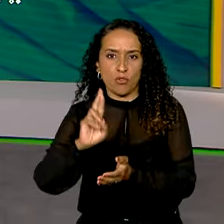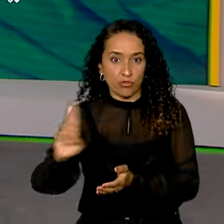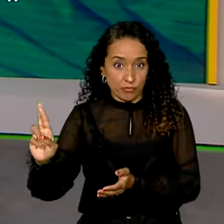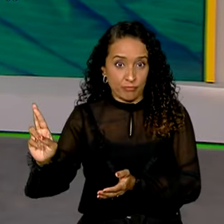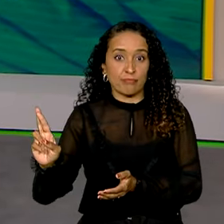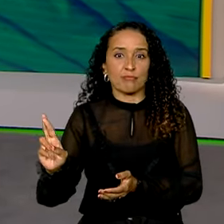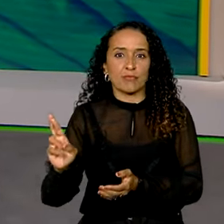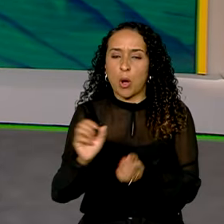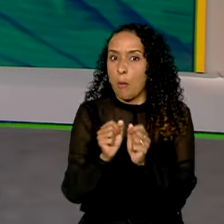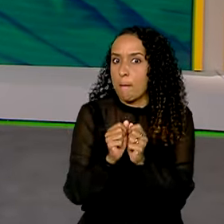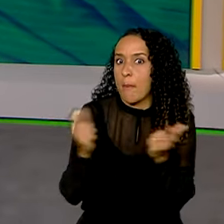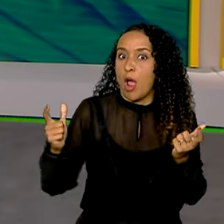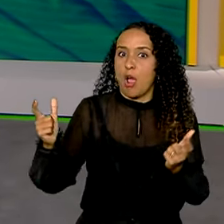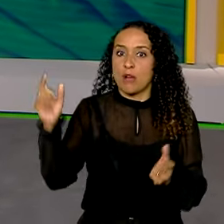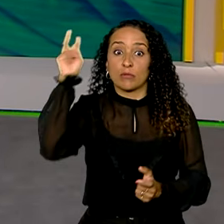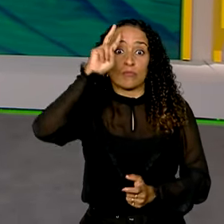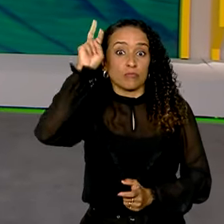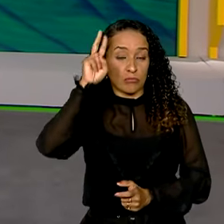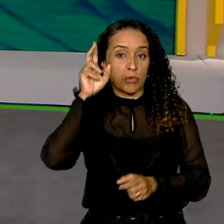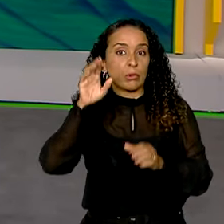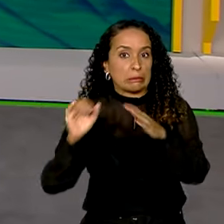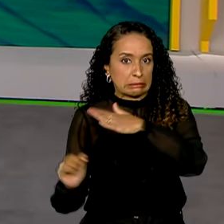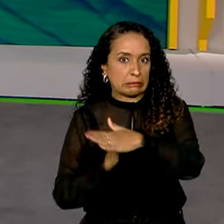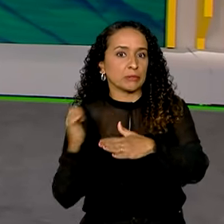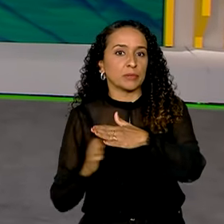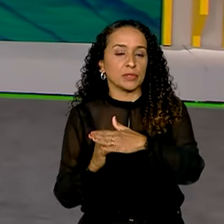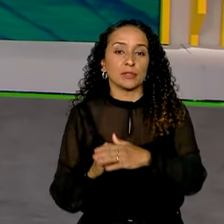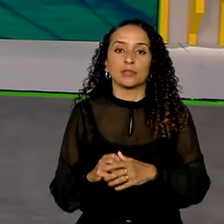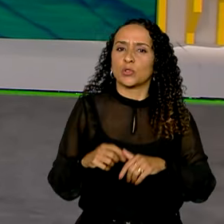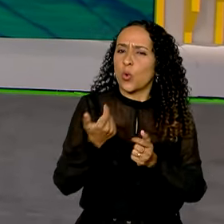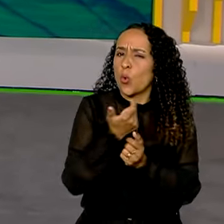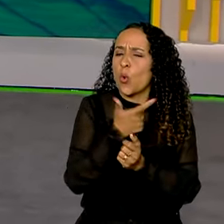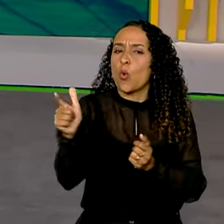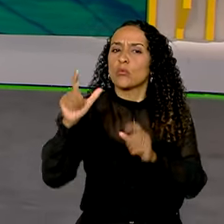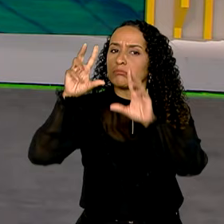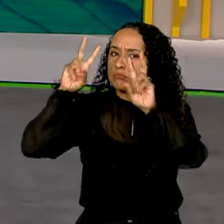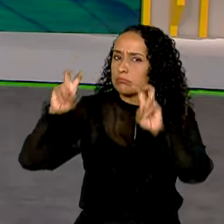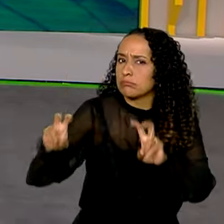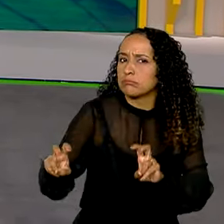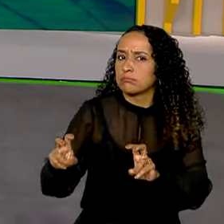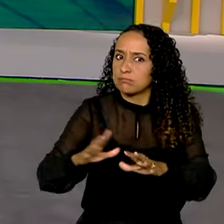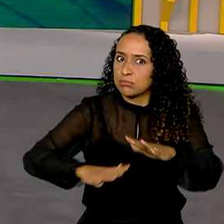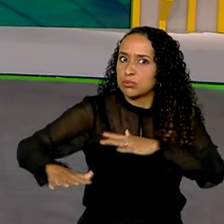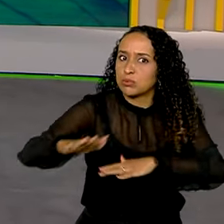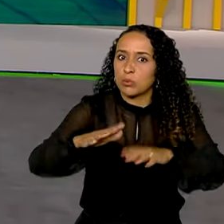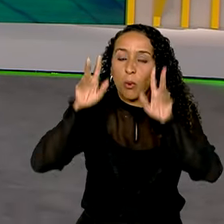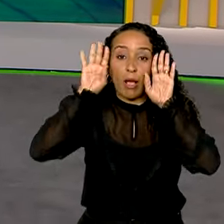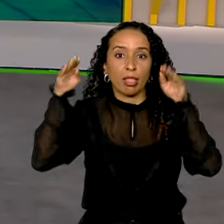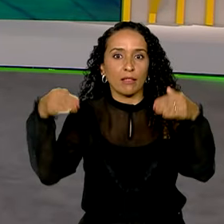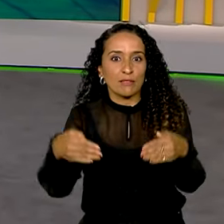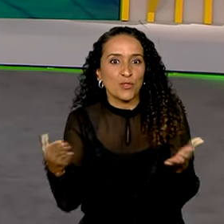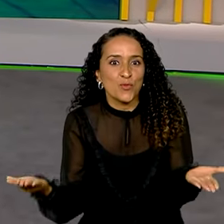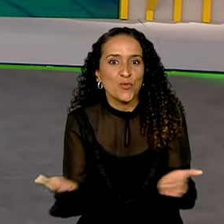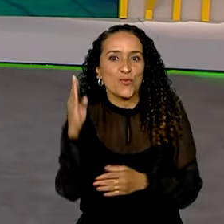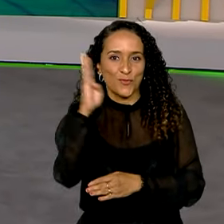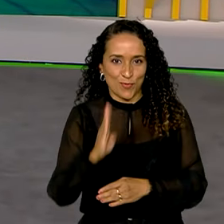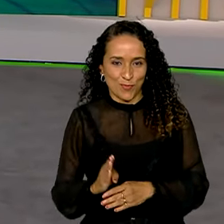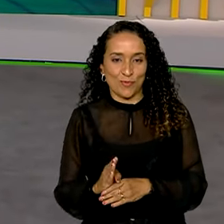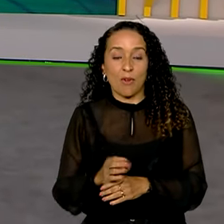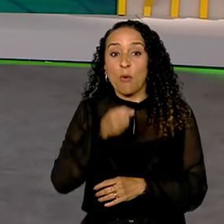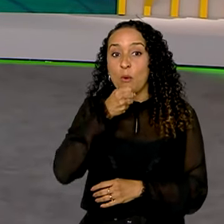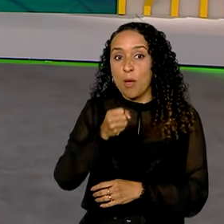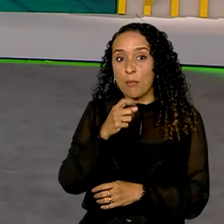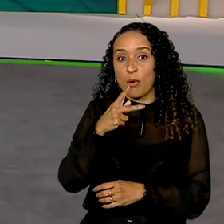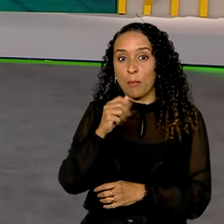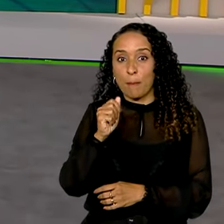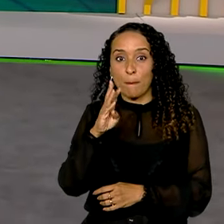reais, o maior da história da empresa. Esses e outros assuntos mobilizaram as atenções hoje no Brasil. E o